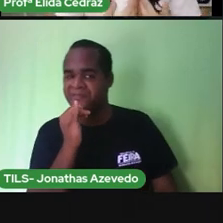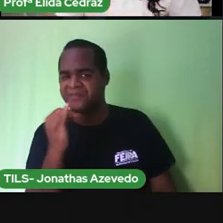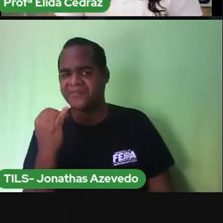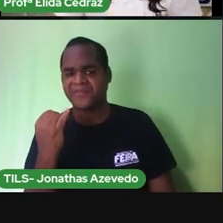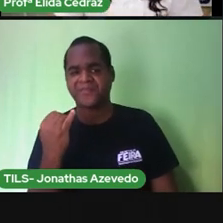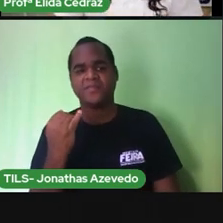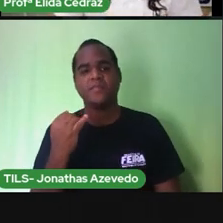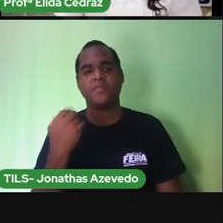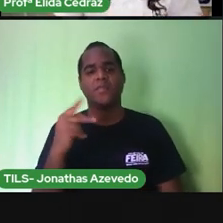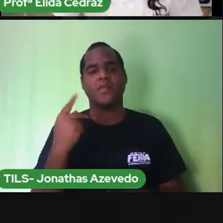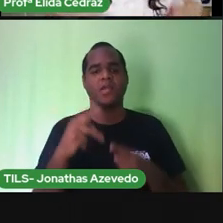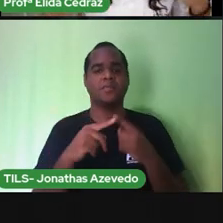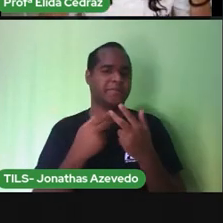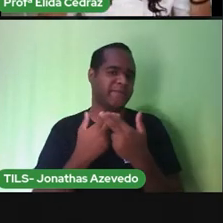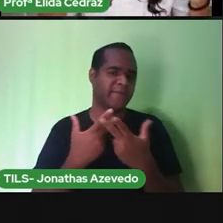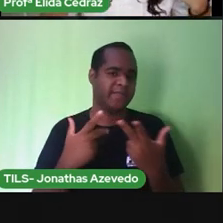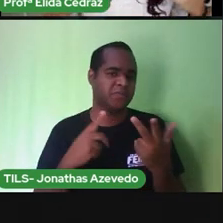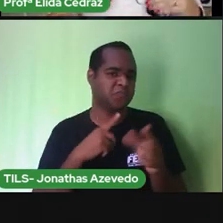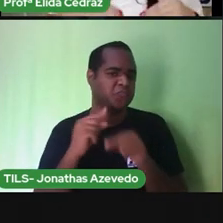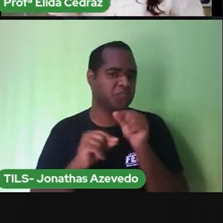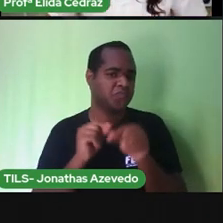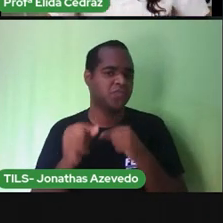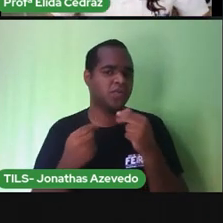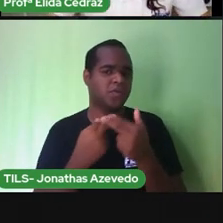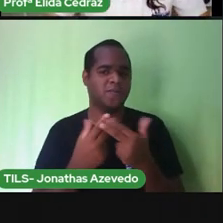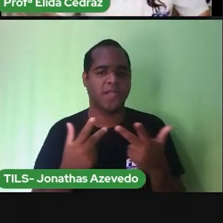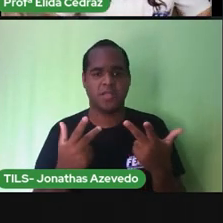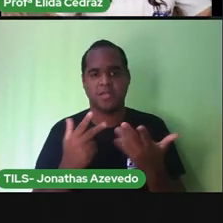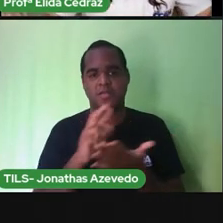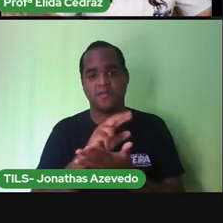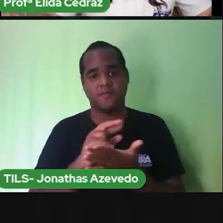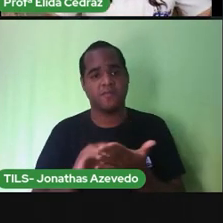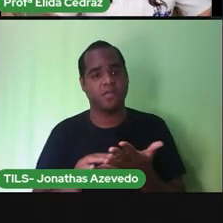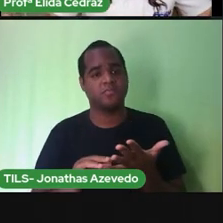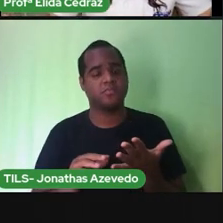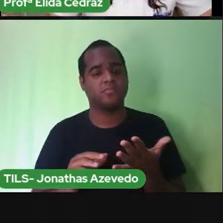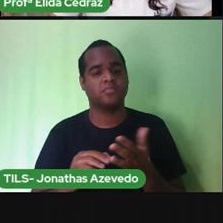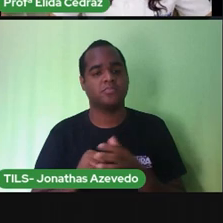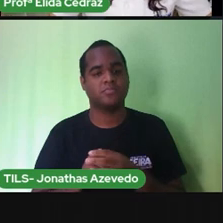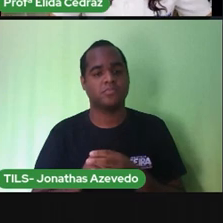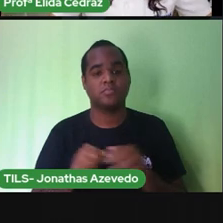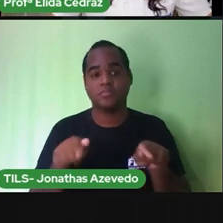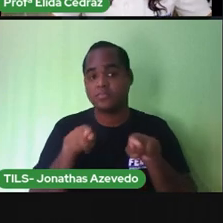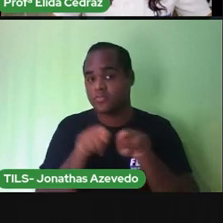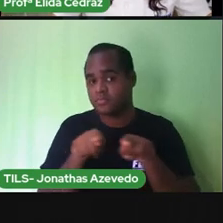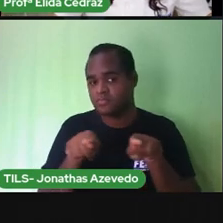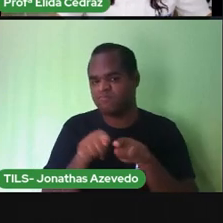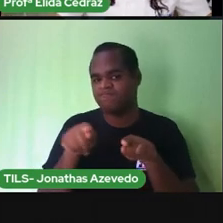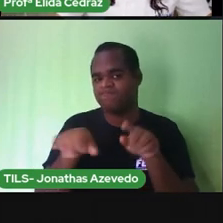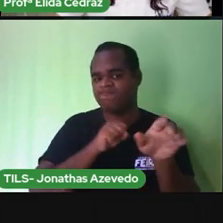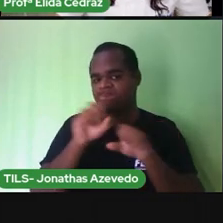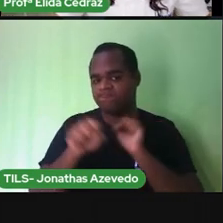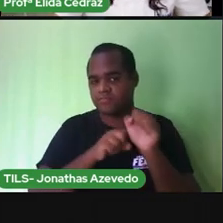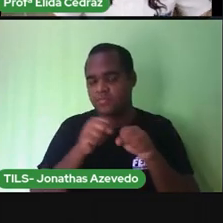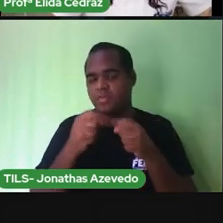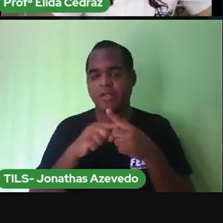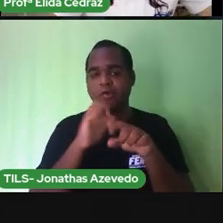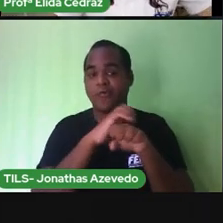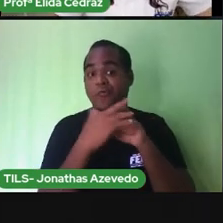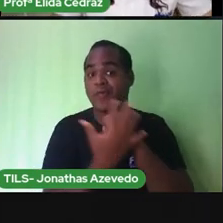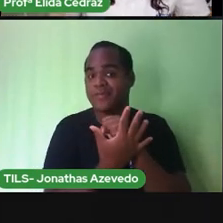a contaminação e é o contágio do covid